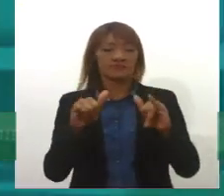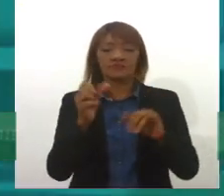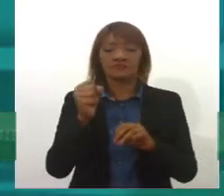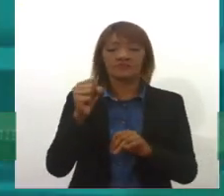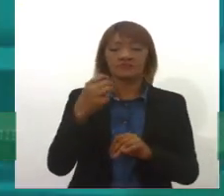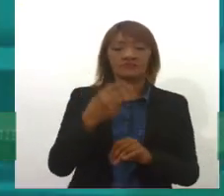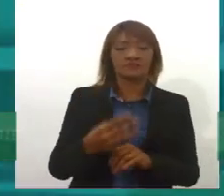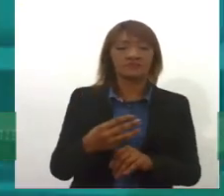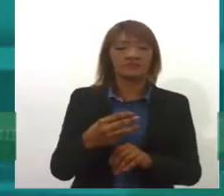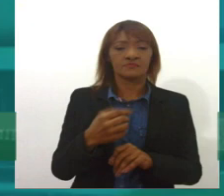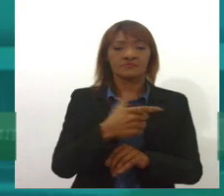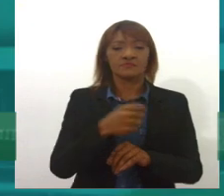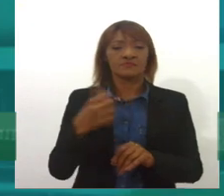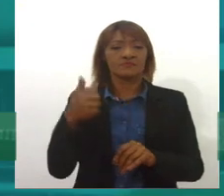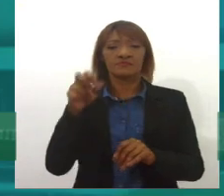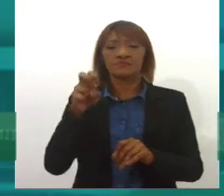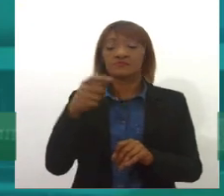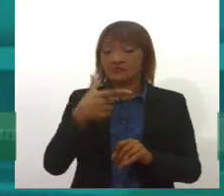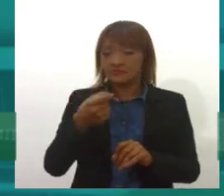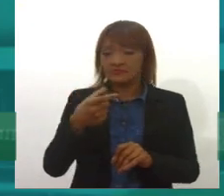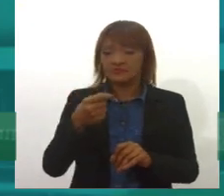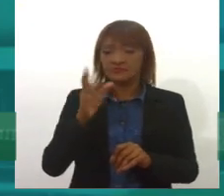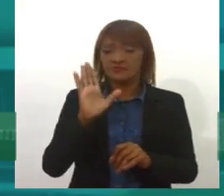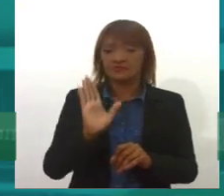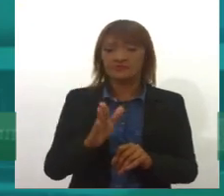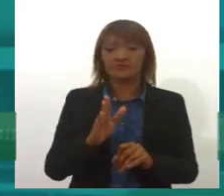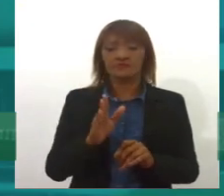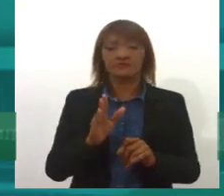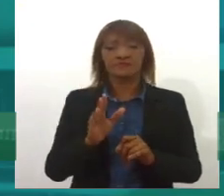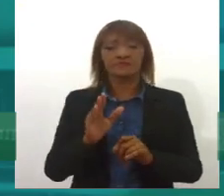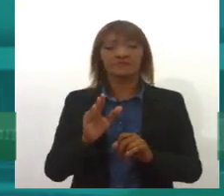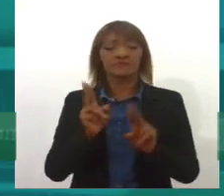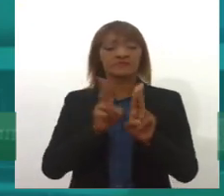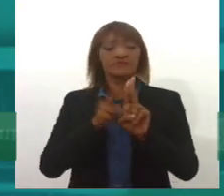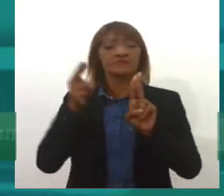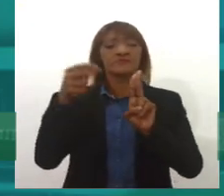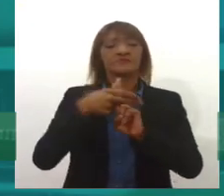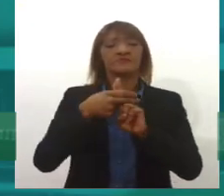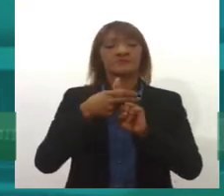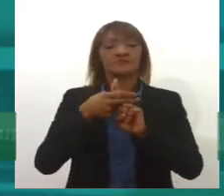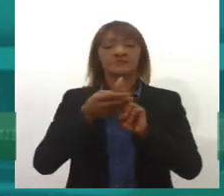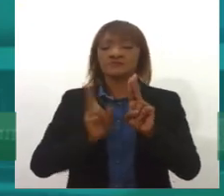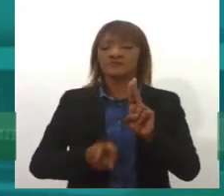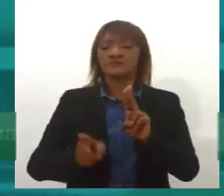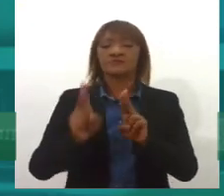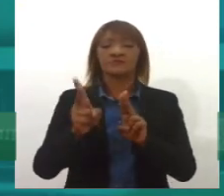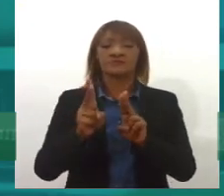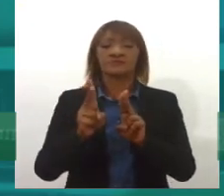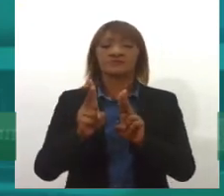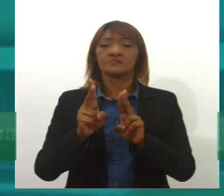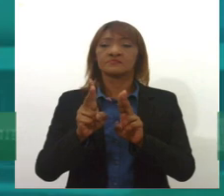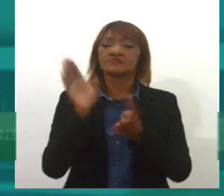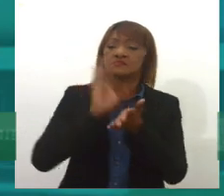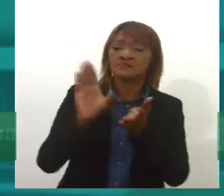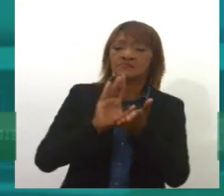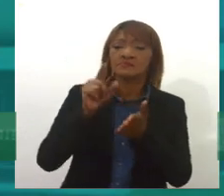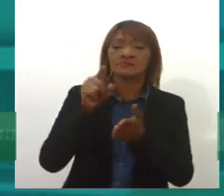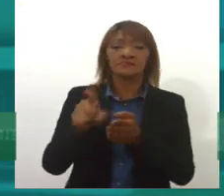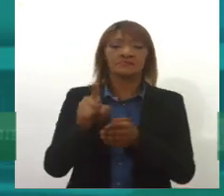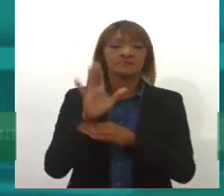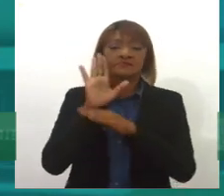de 2020, ele tenta determinar o SUS que mantenha o programa de atenção à saúde mental para mitigar